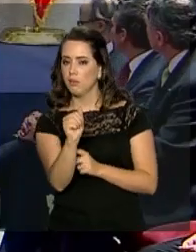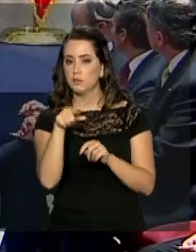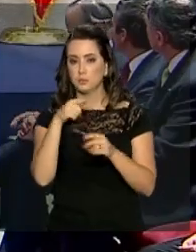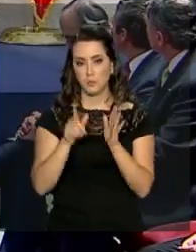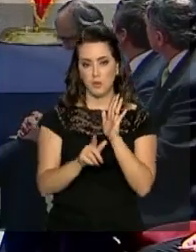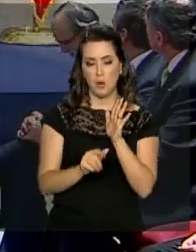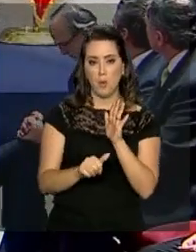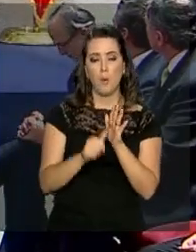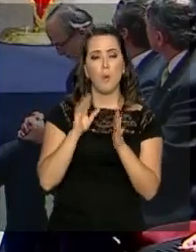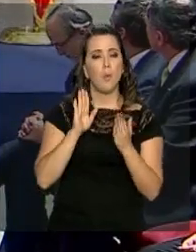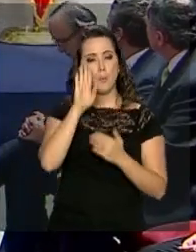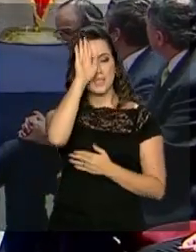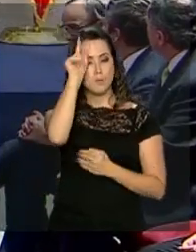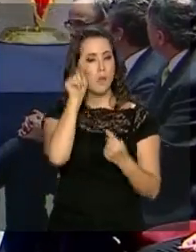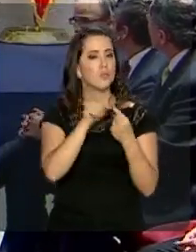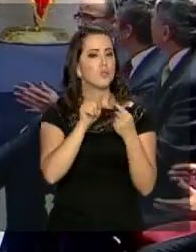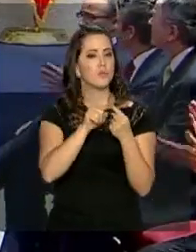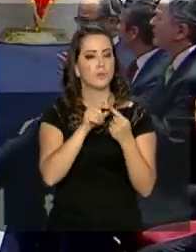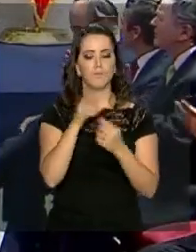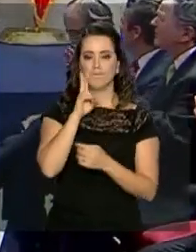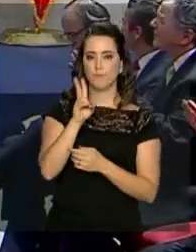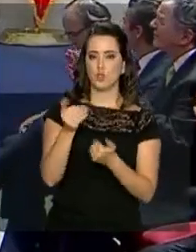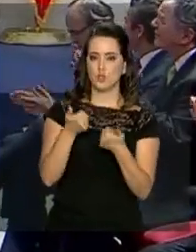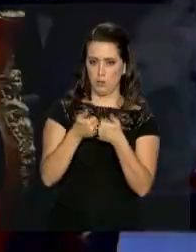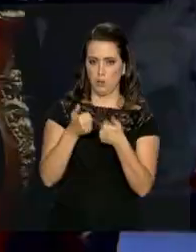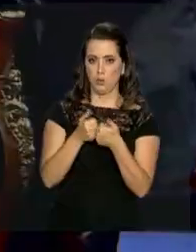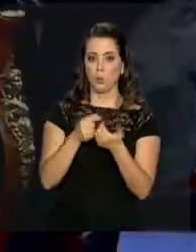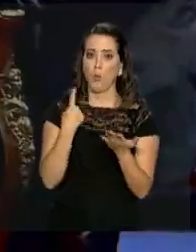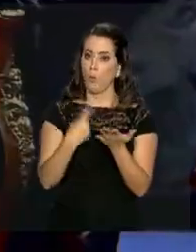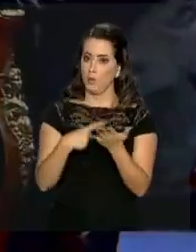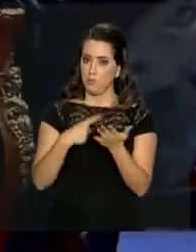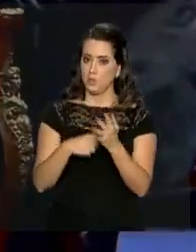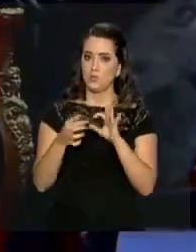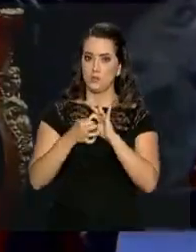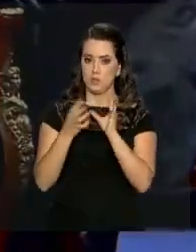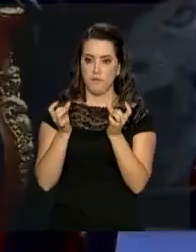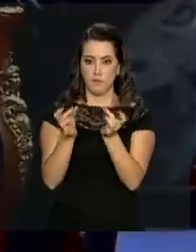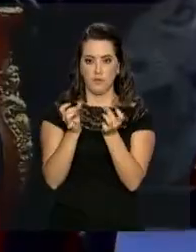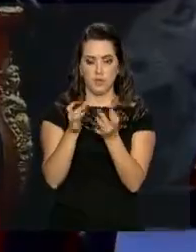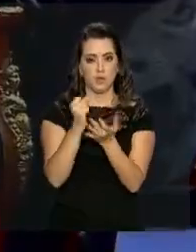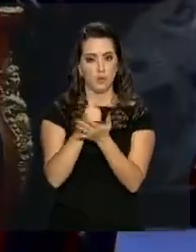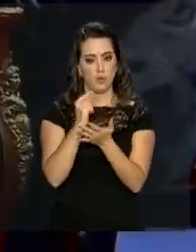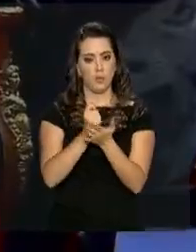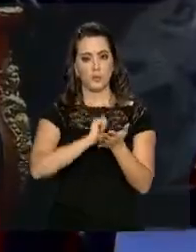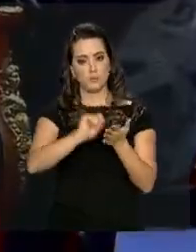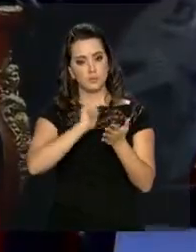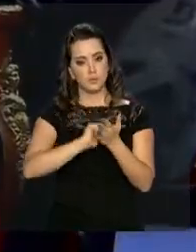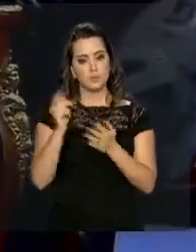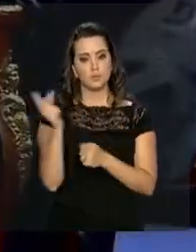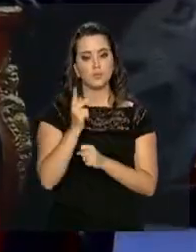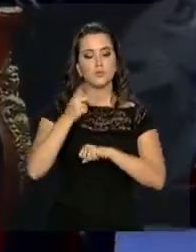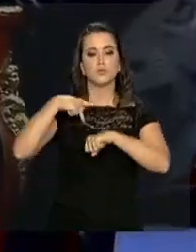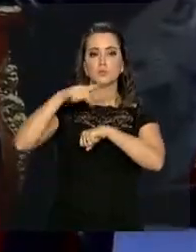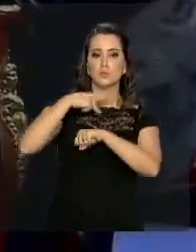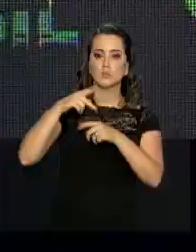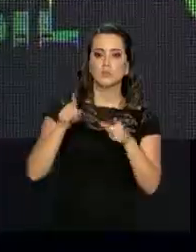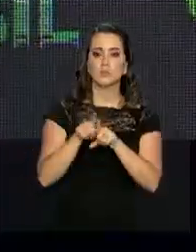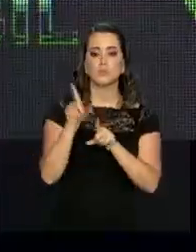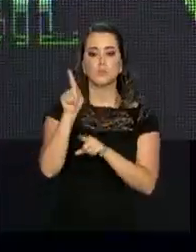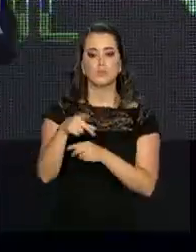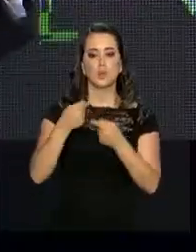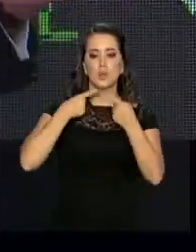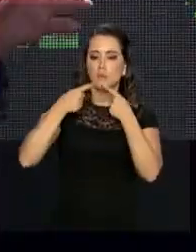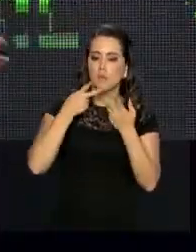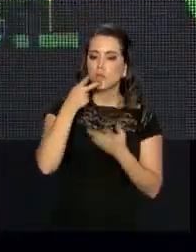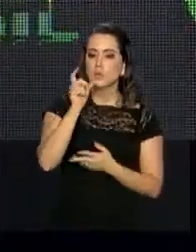Chile foi acompanhar um acordo de livre comércio. A assinatura foi feita pelos chanceleres dos dois países. Em